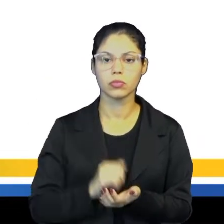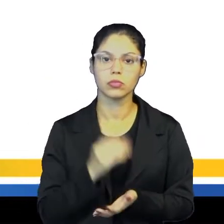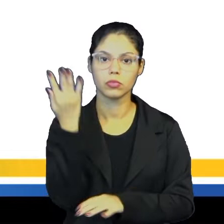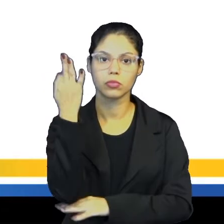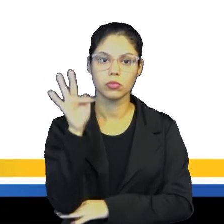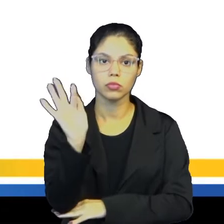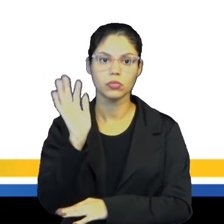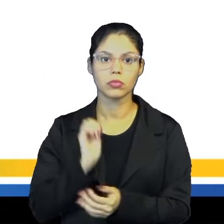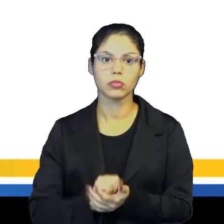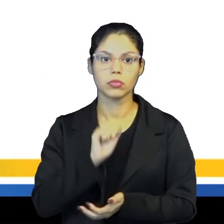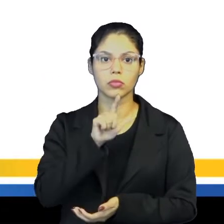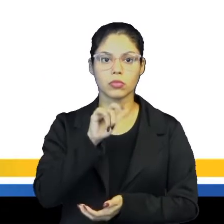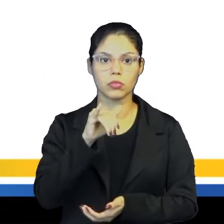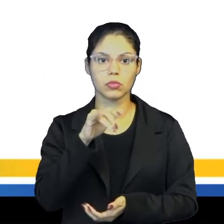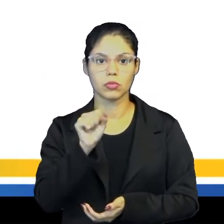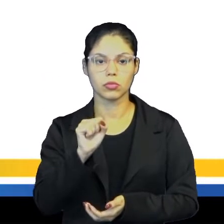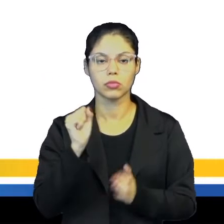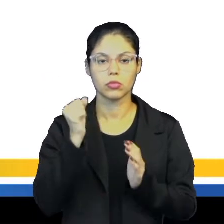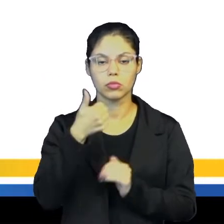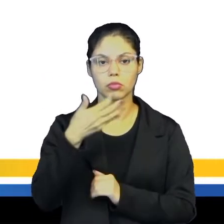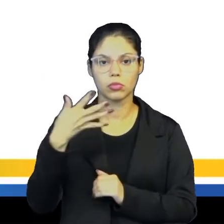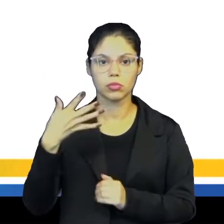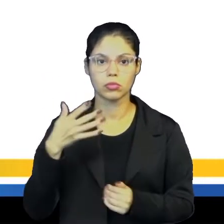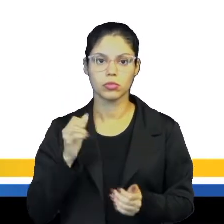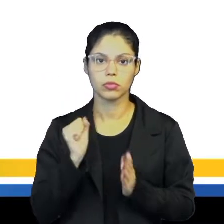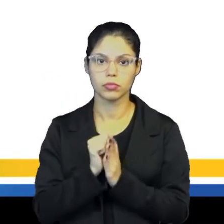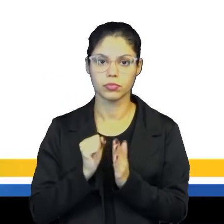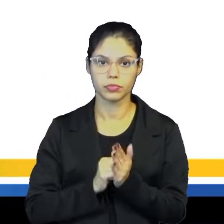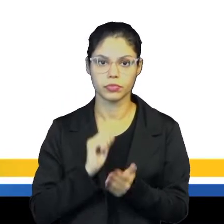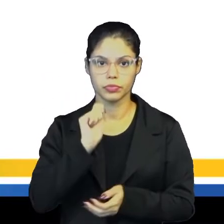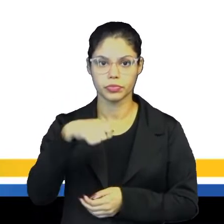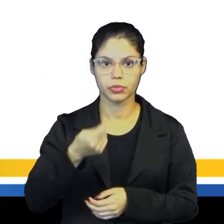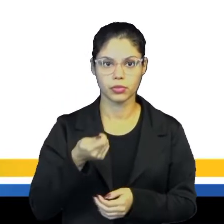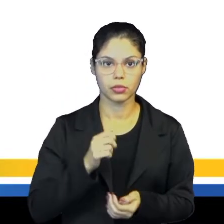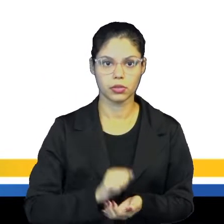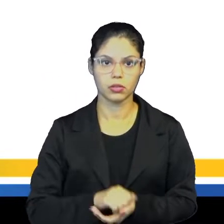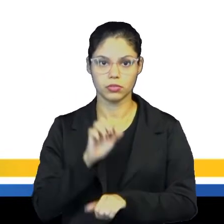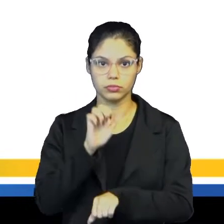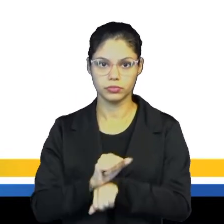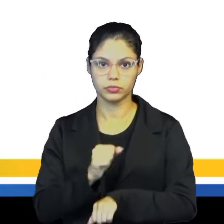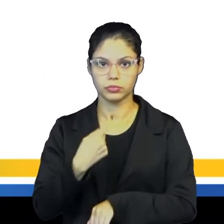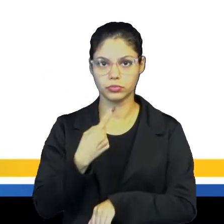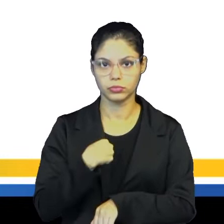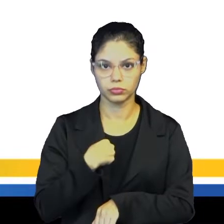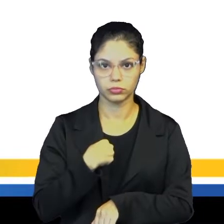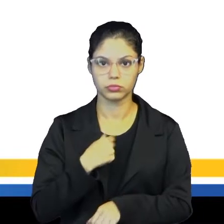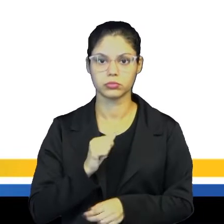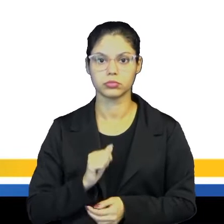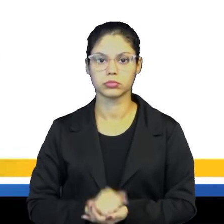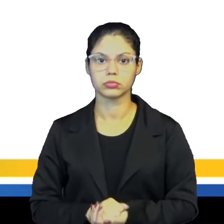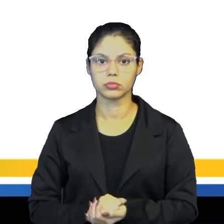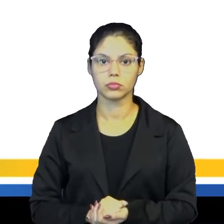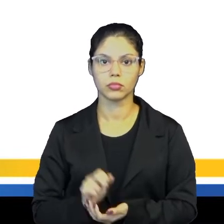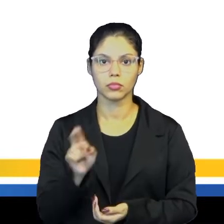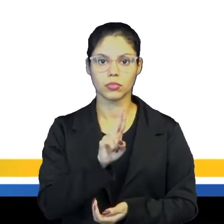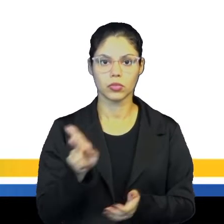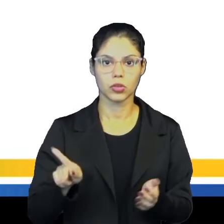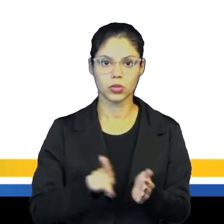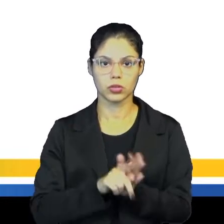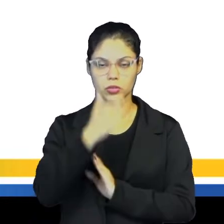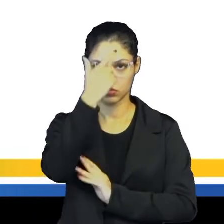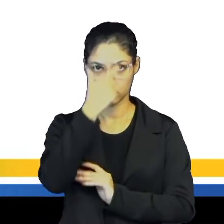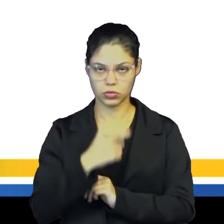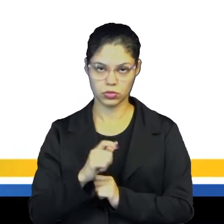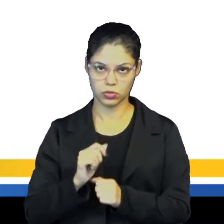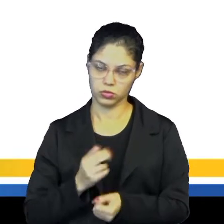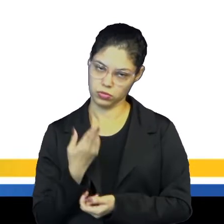francês, o Luís XIV, que simbolizou em uma frase esse período, dizendo, o Estado sou eu, ele chama para si toda a